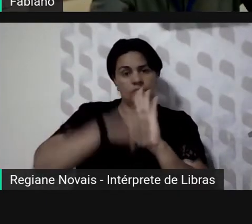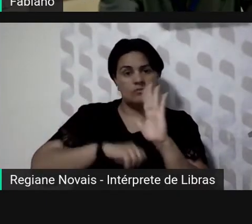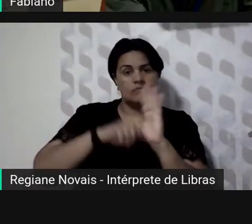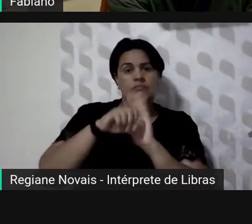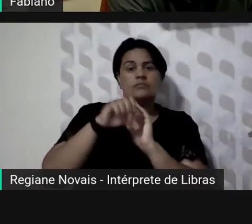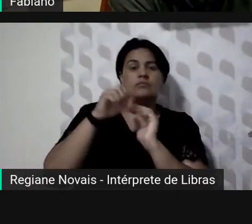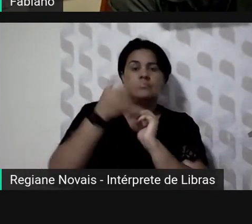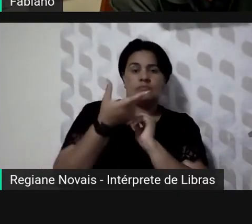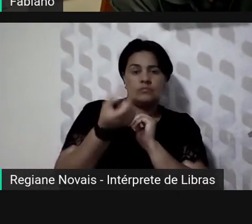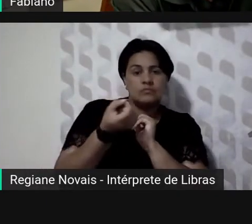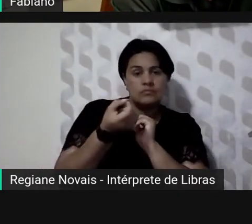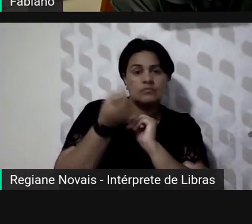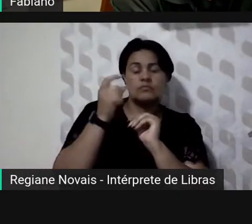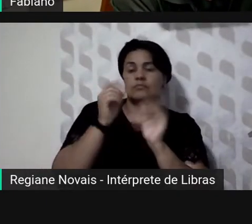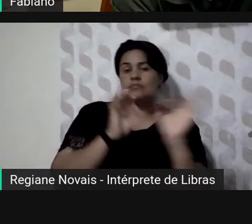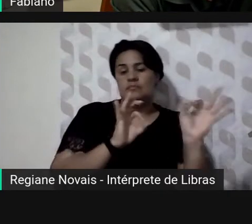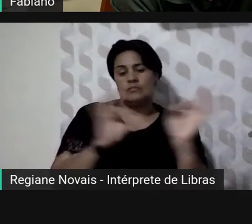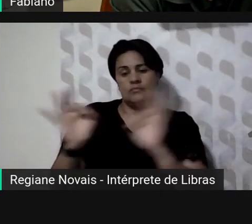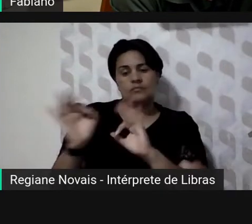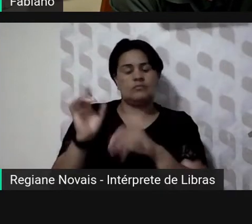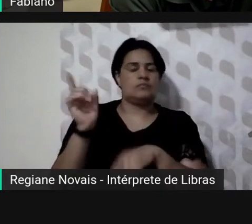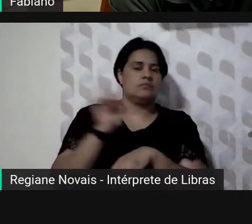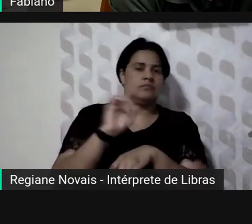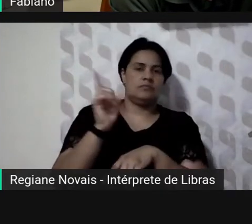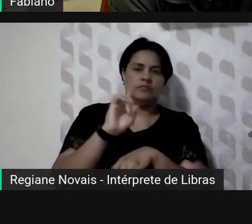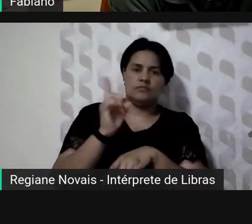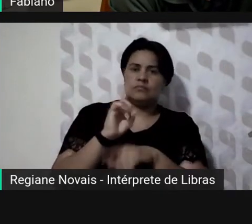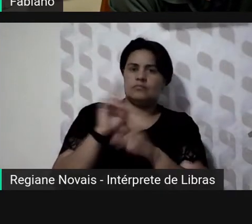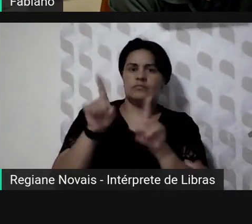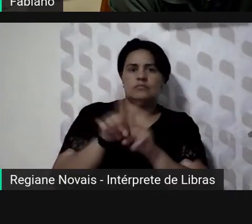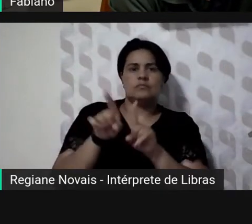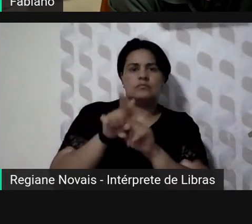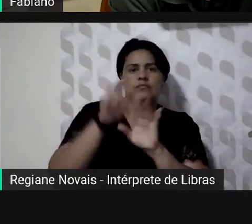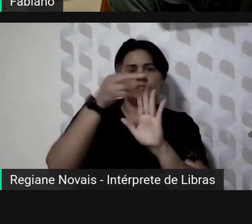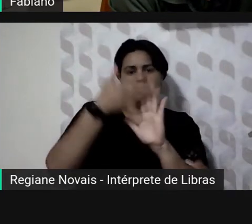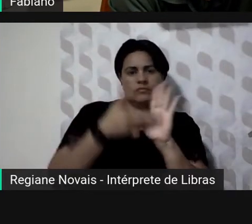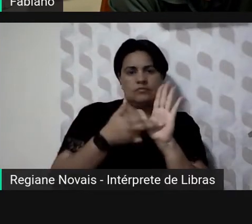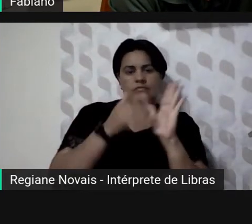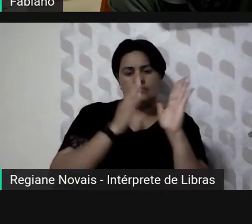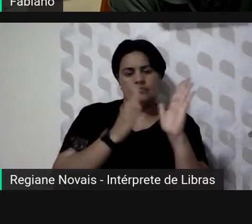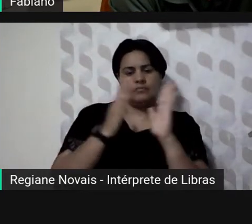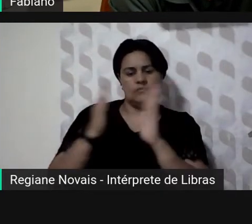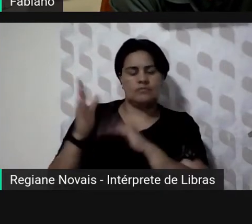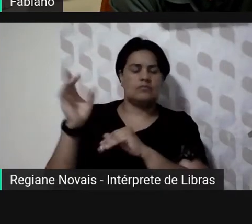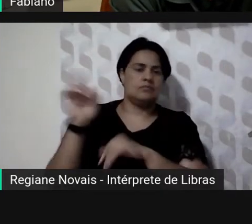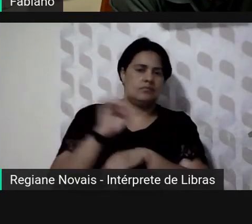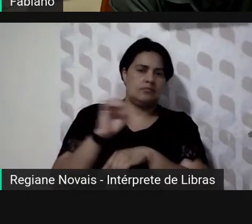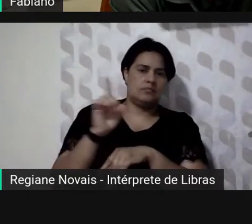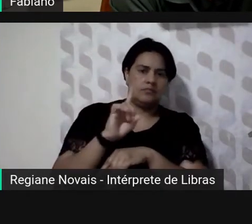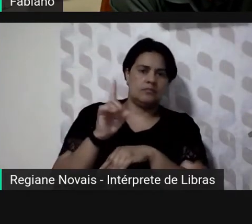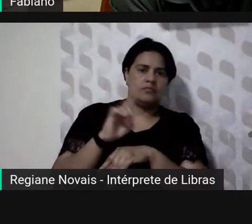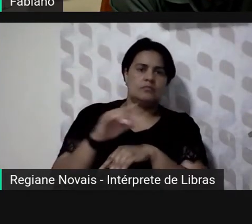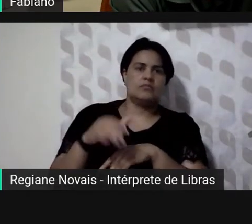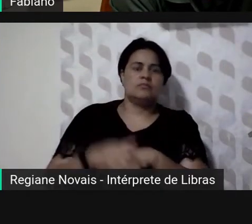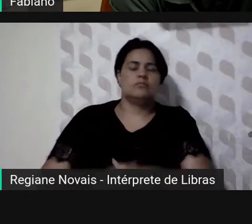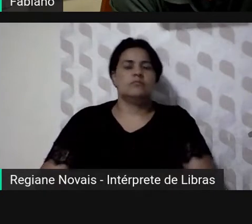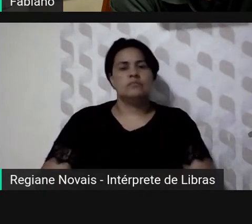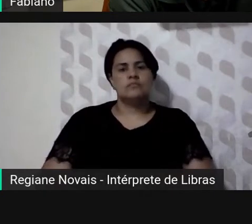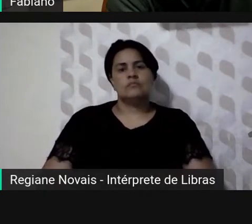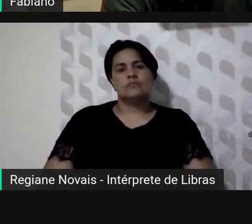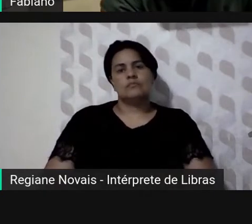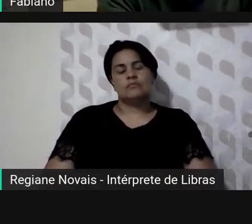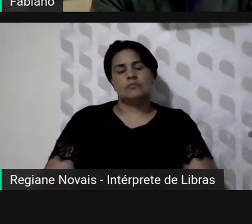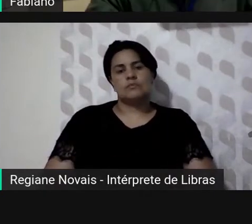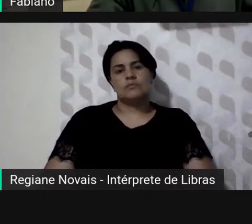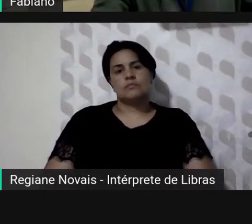nem seguindo grandes regras então a gente tem isso por esforço e quase por sorte o